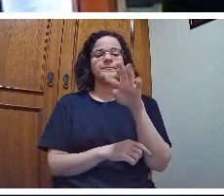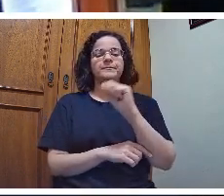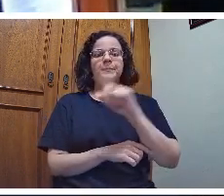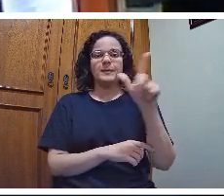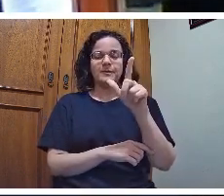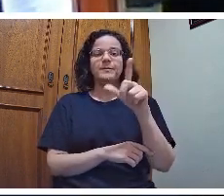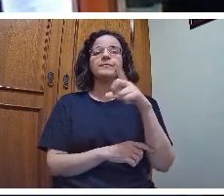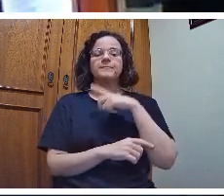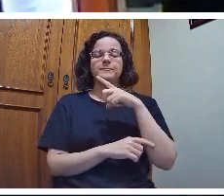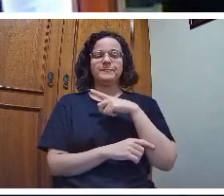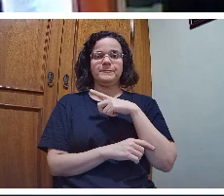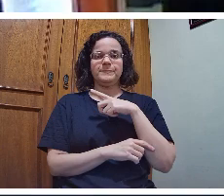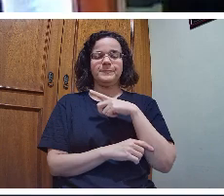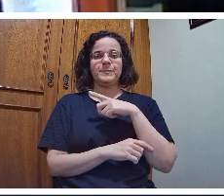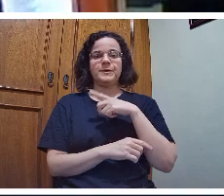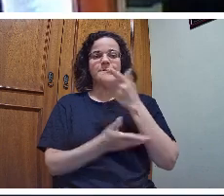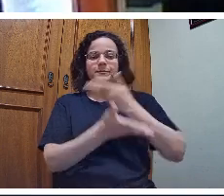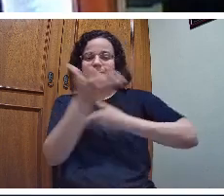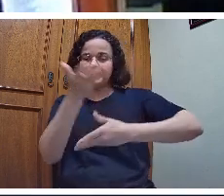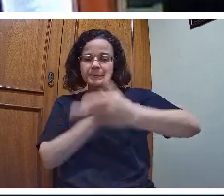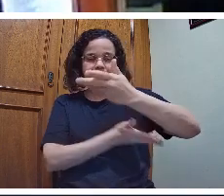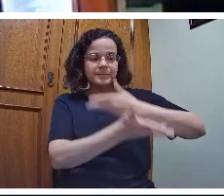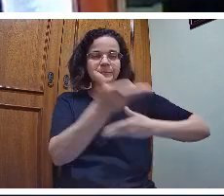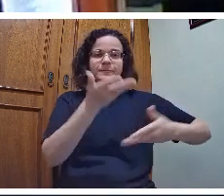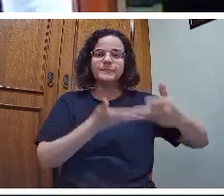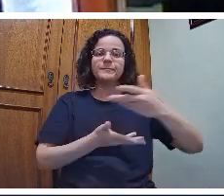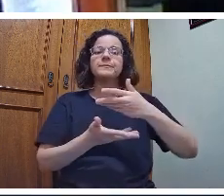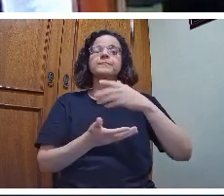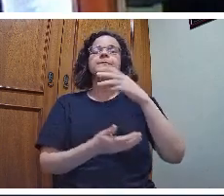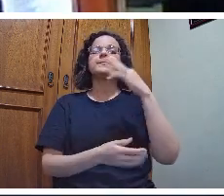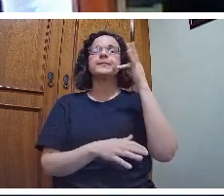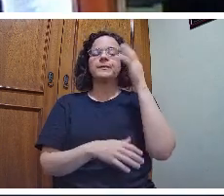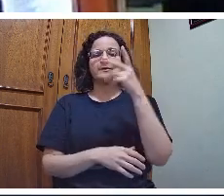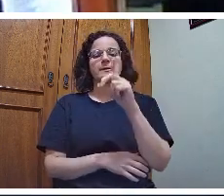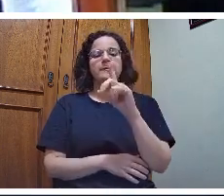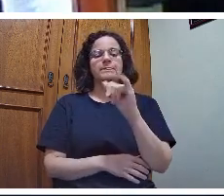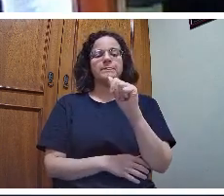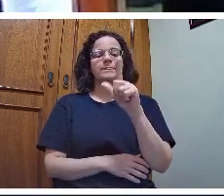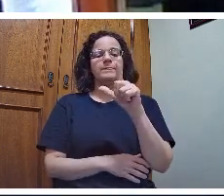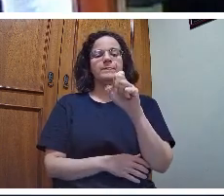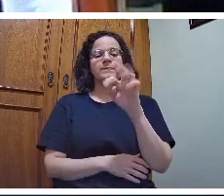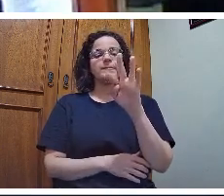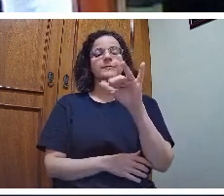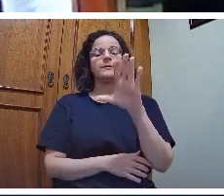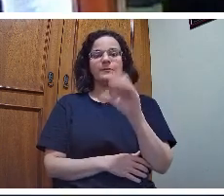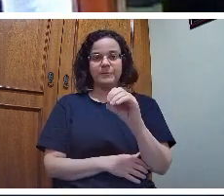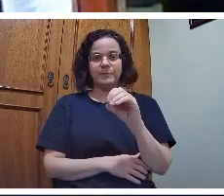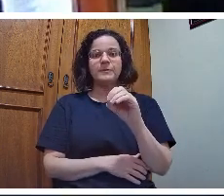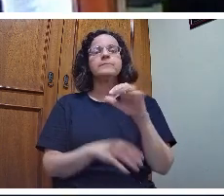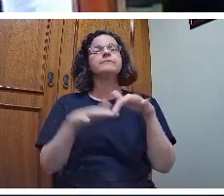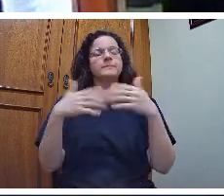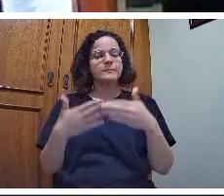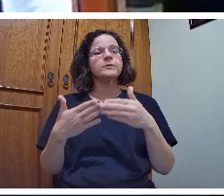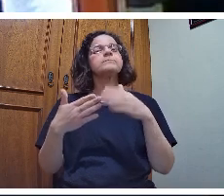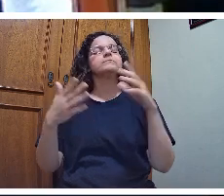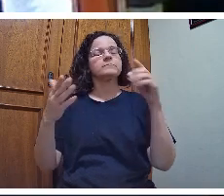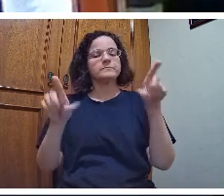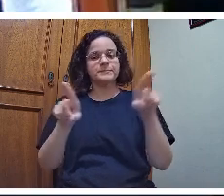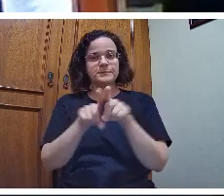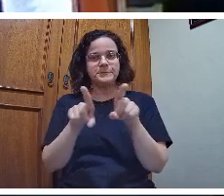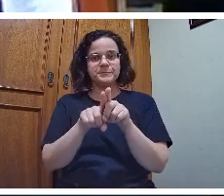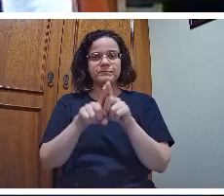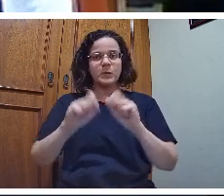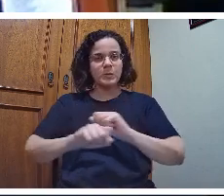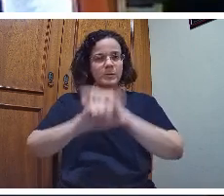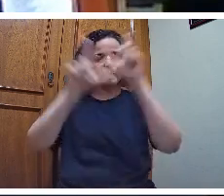materialismo histórico-dialético, portanto, tem uma linha teórico-metodológica clara, passa